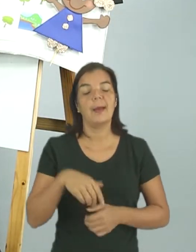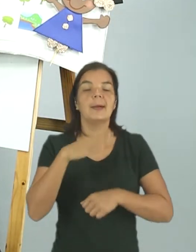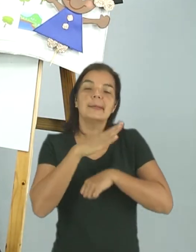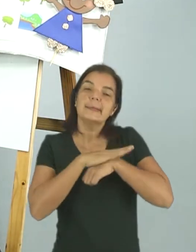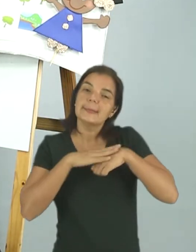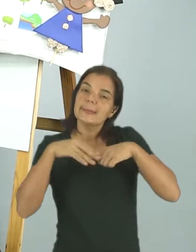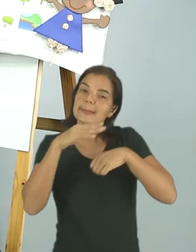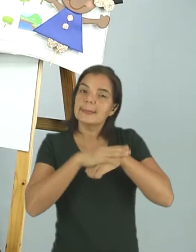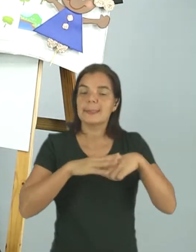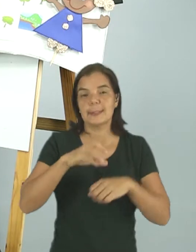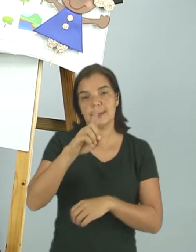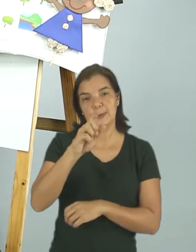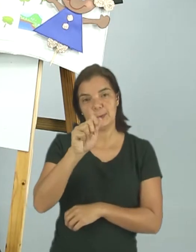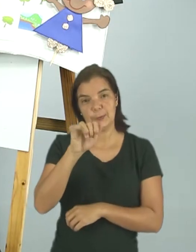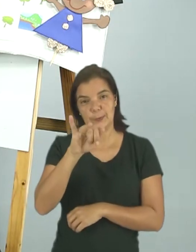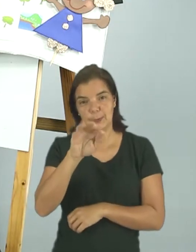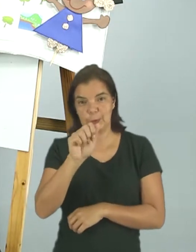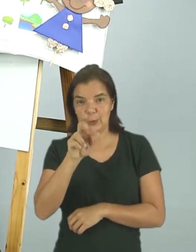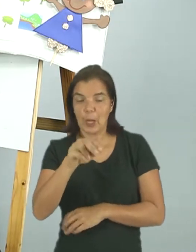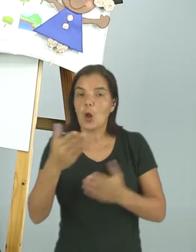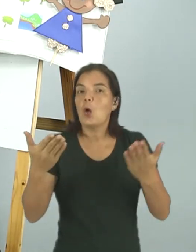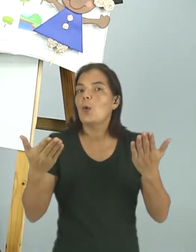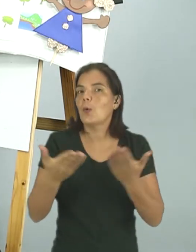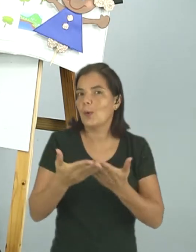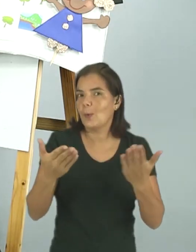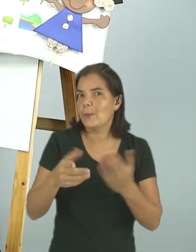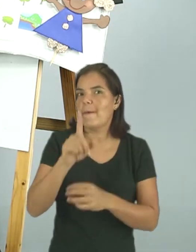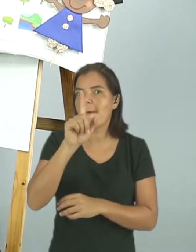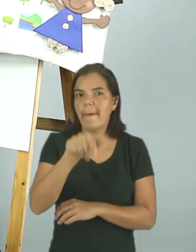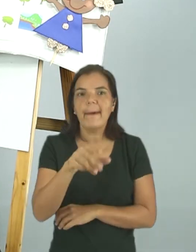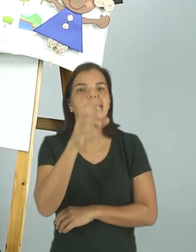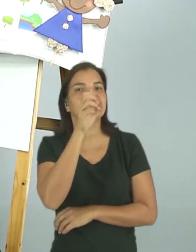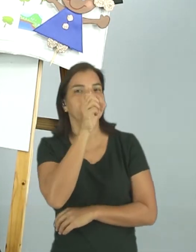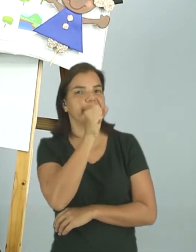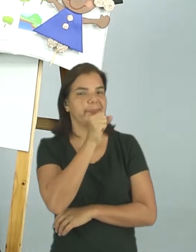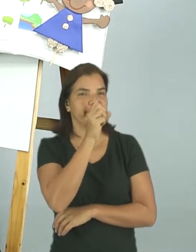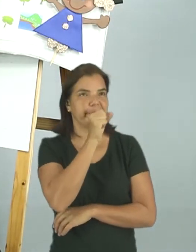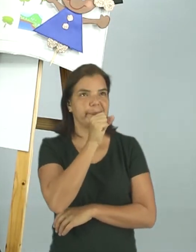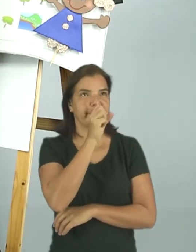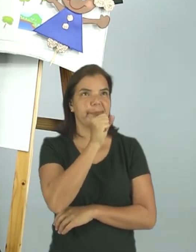diário, hoje é sábado.